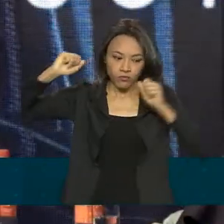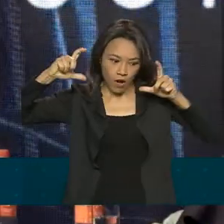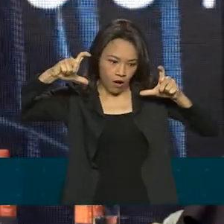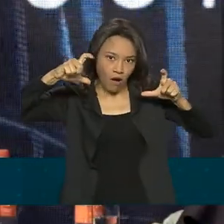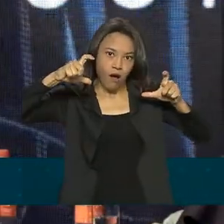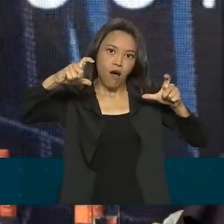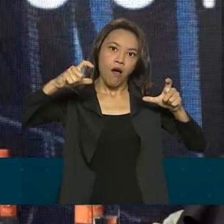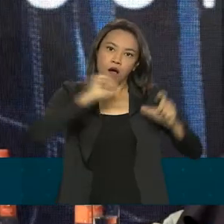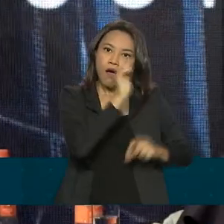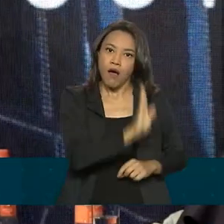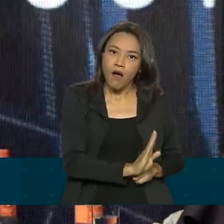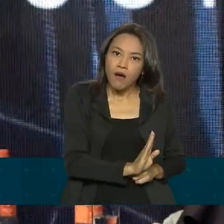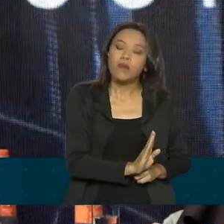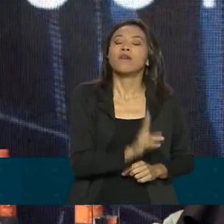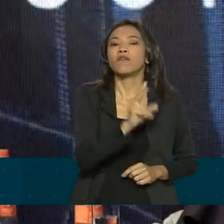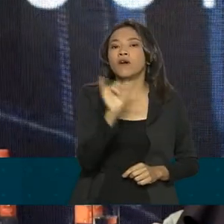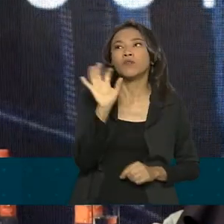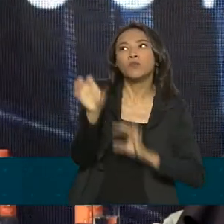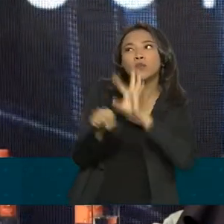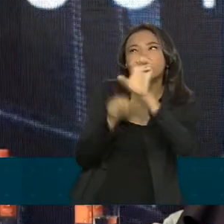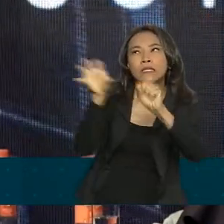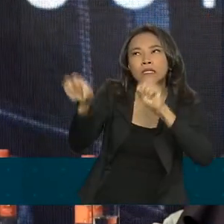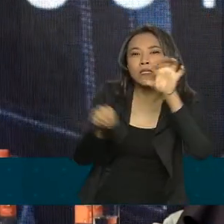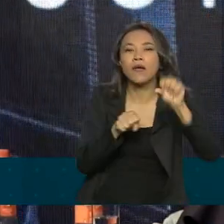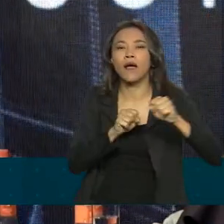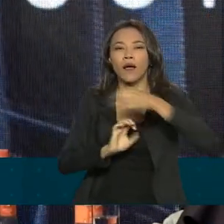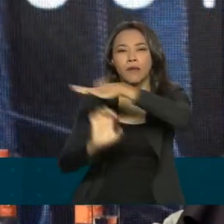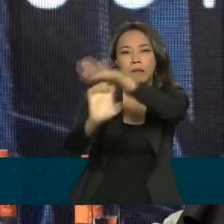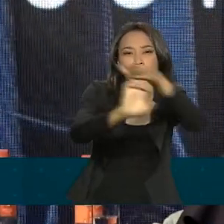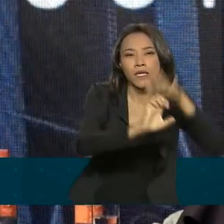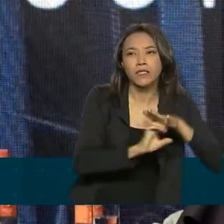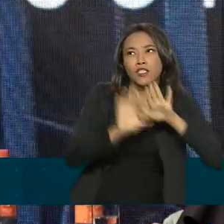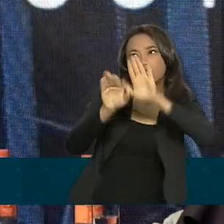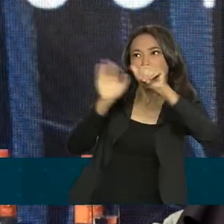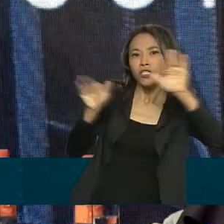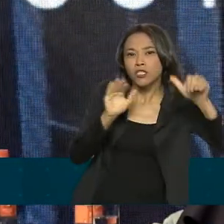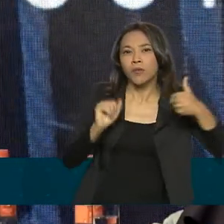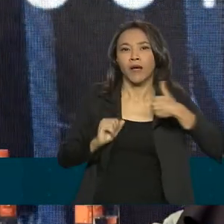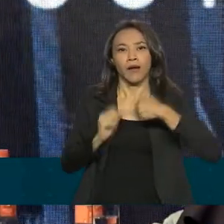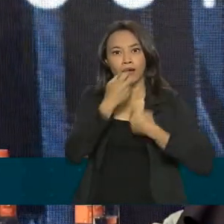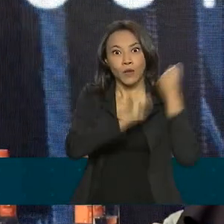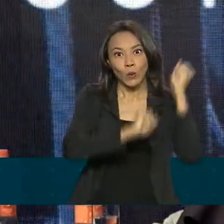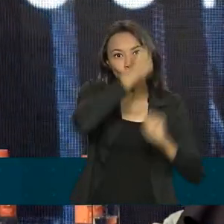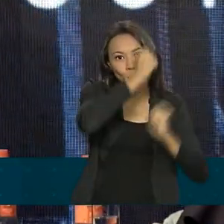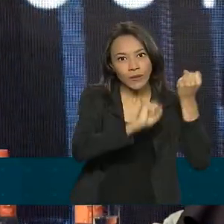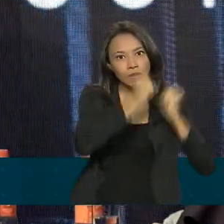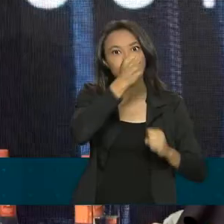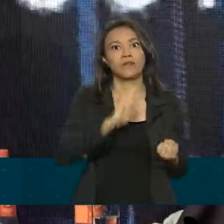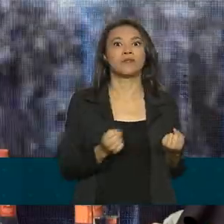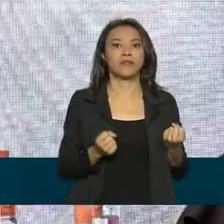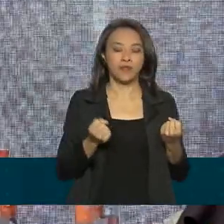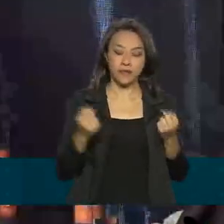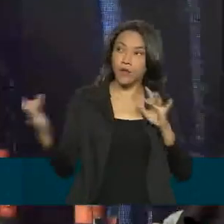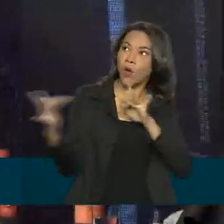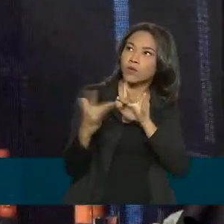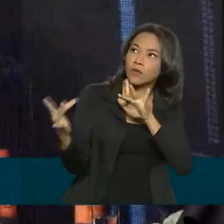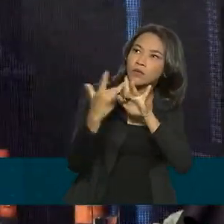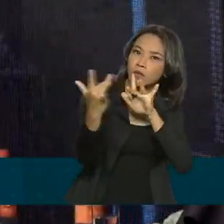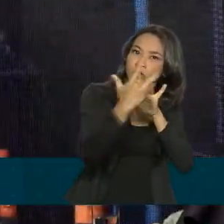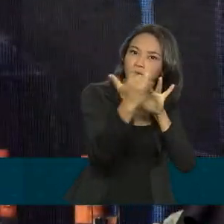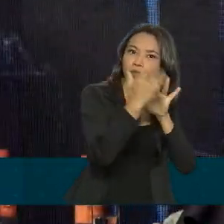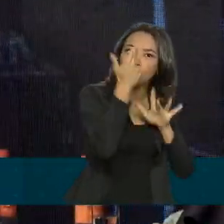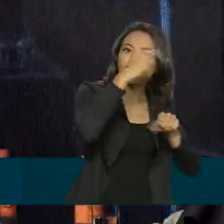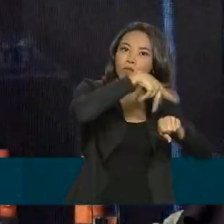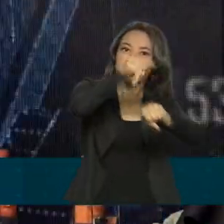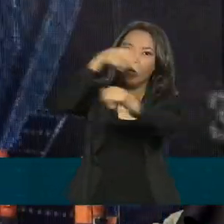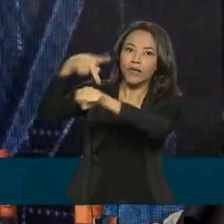a gente vai poder buscar empresas, buscar indústrias, conversar com players internacionais para que a gente possa